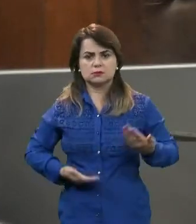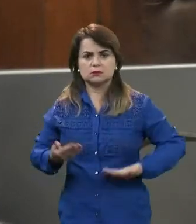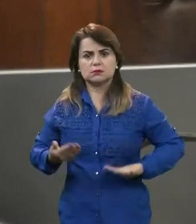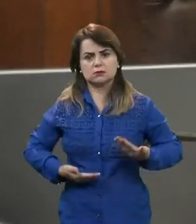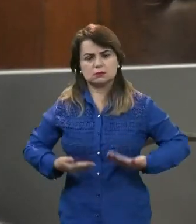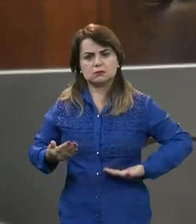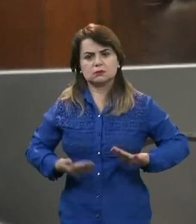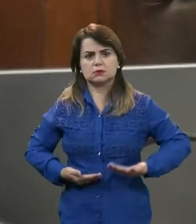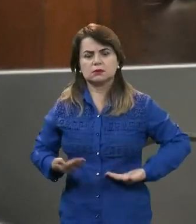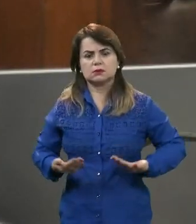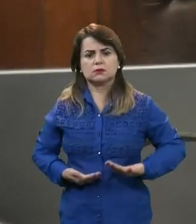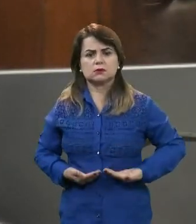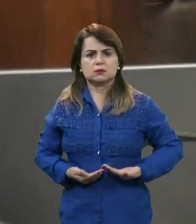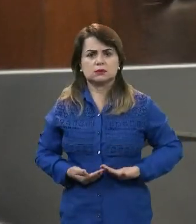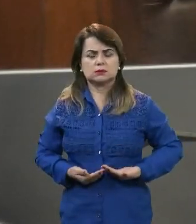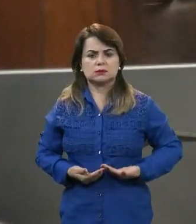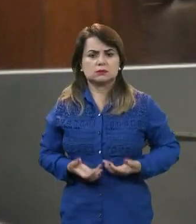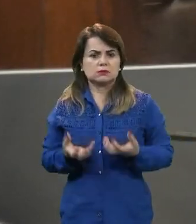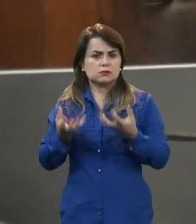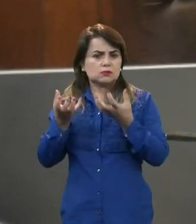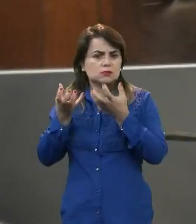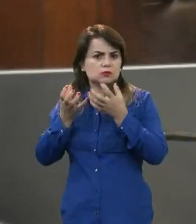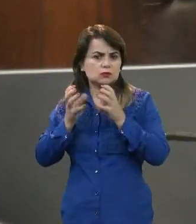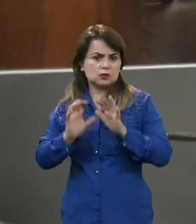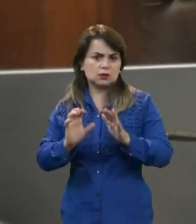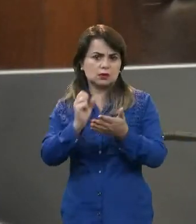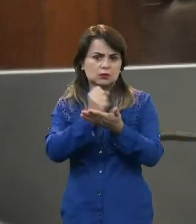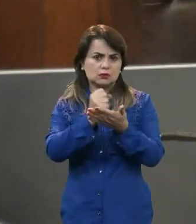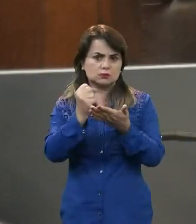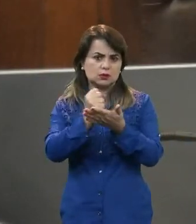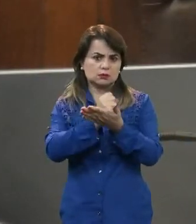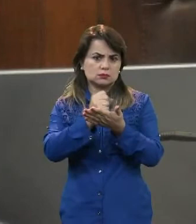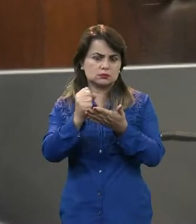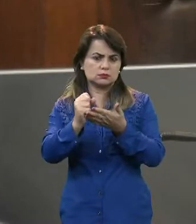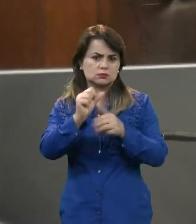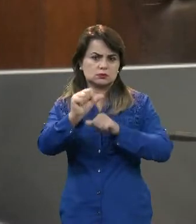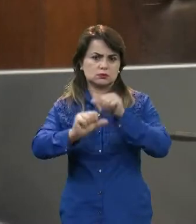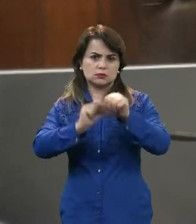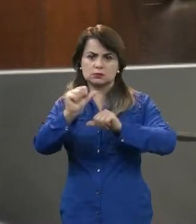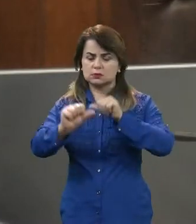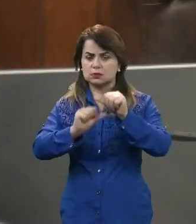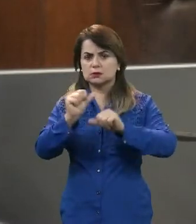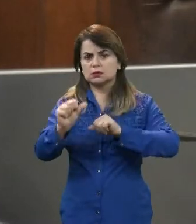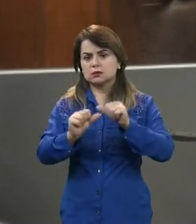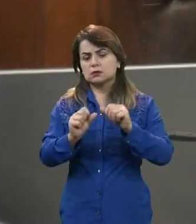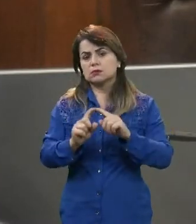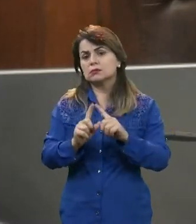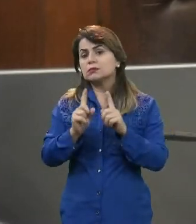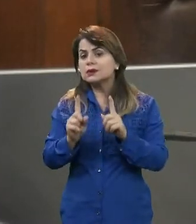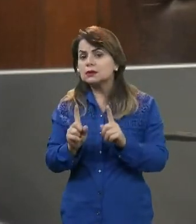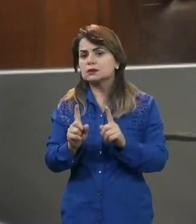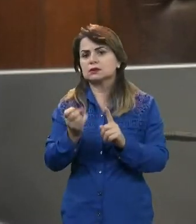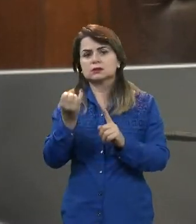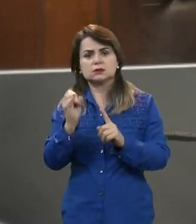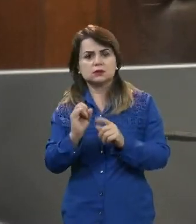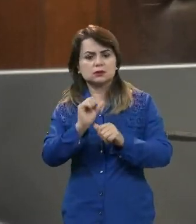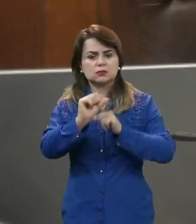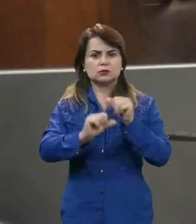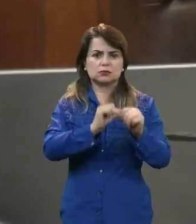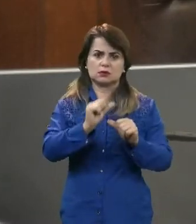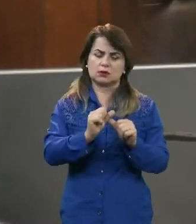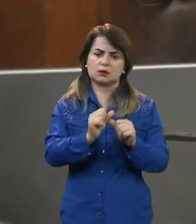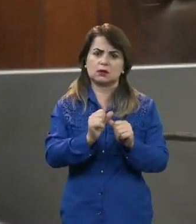modificar o seu contrato, mas se ele modificar, ele vai ter uma redução nas suas